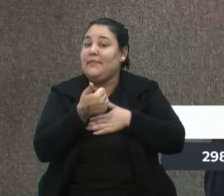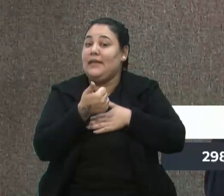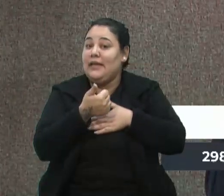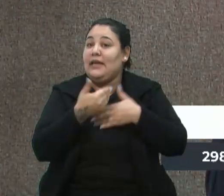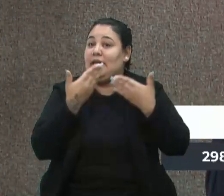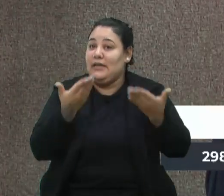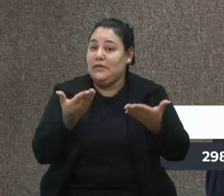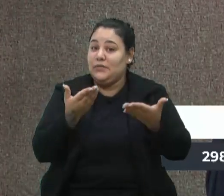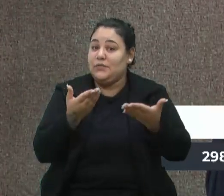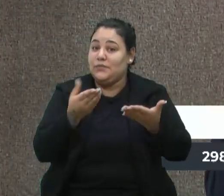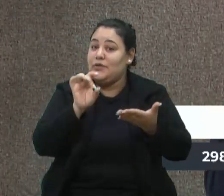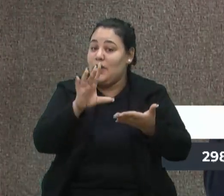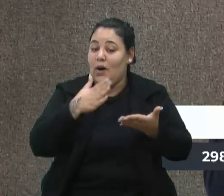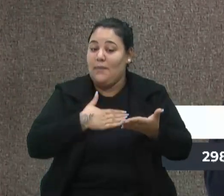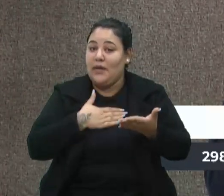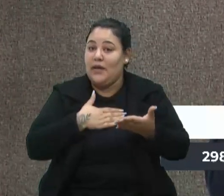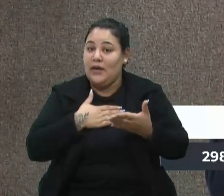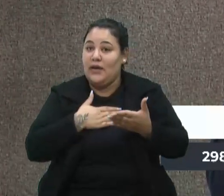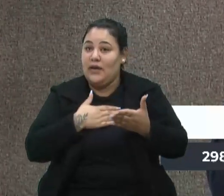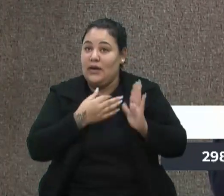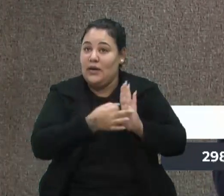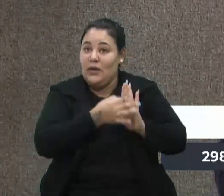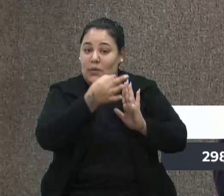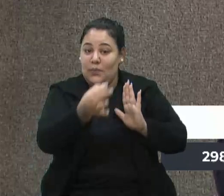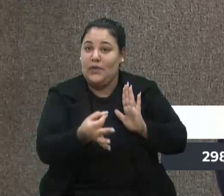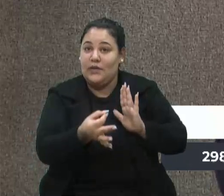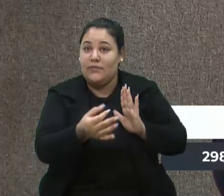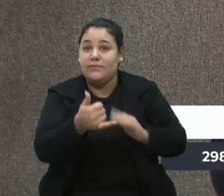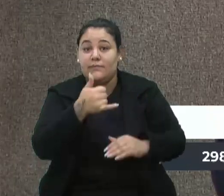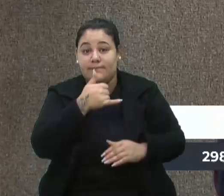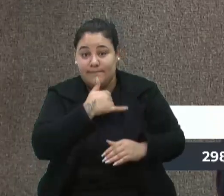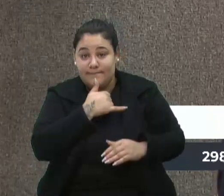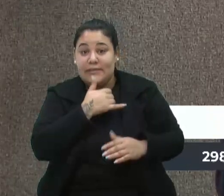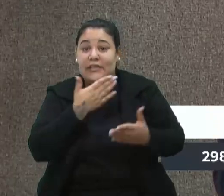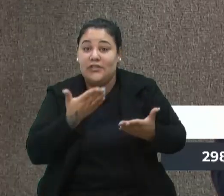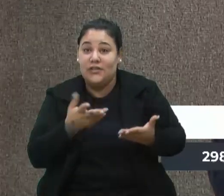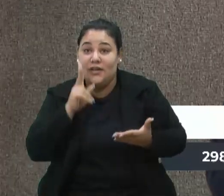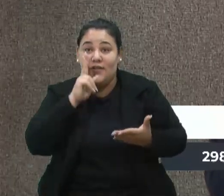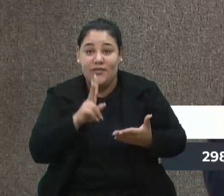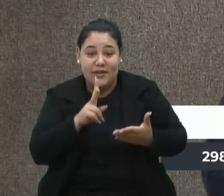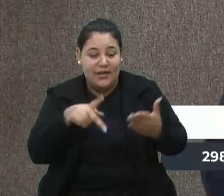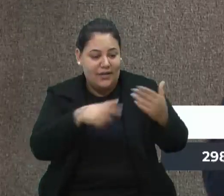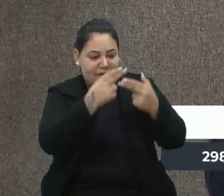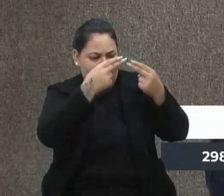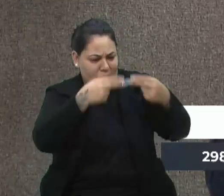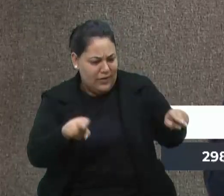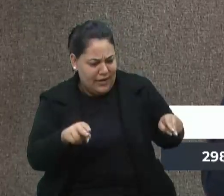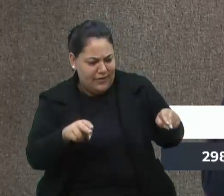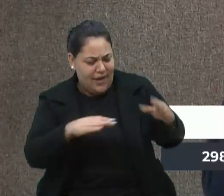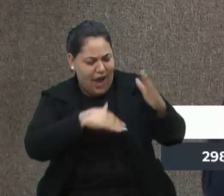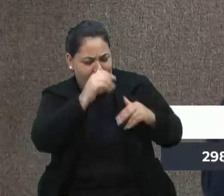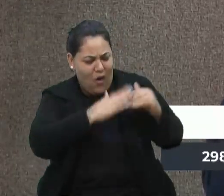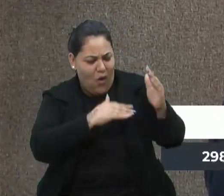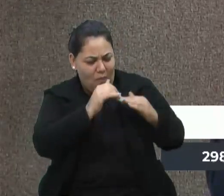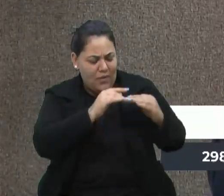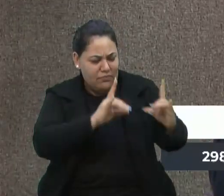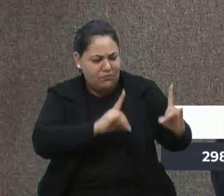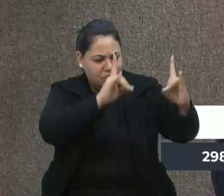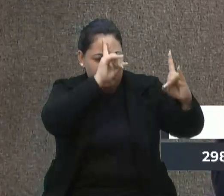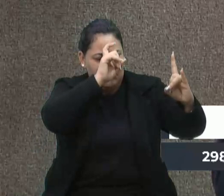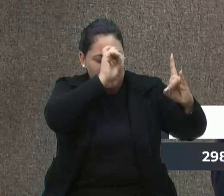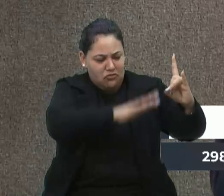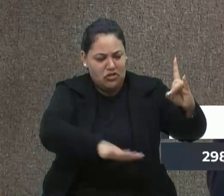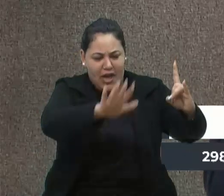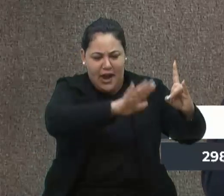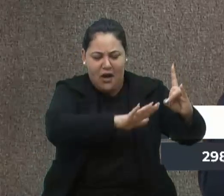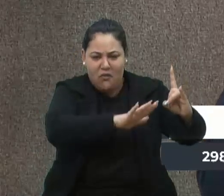fica assim, só o meu... Fico triste em ver que foi inaugurada uma obra sem estar acabada, que não vai poder ser utilizada